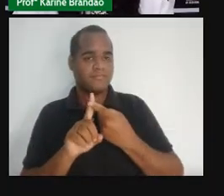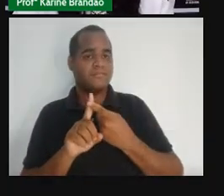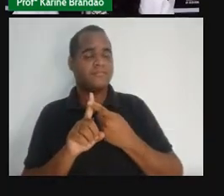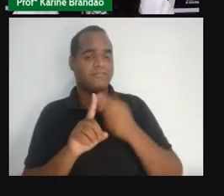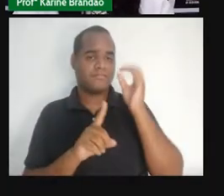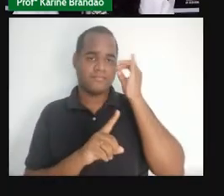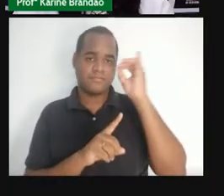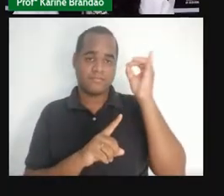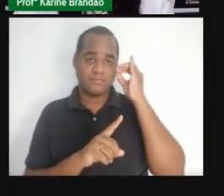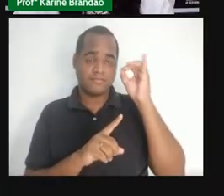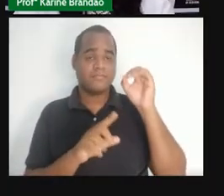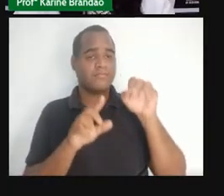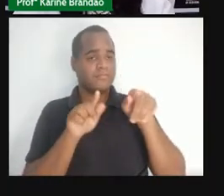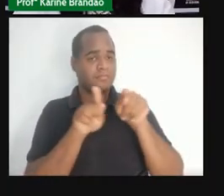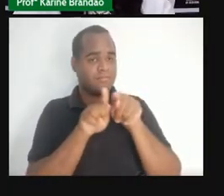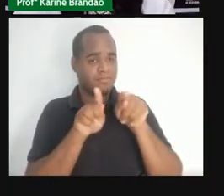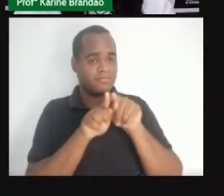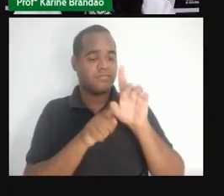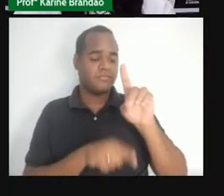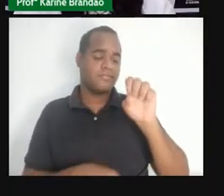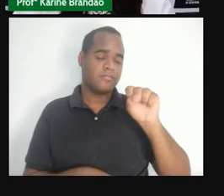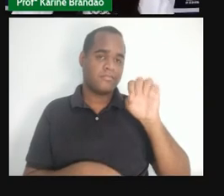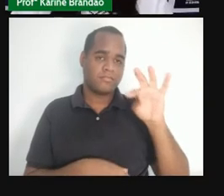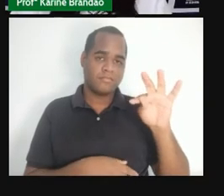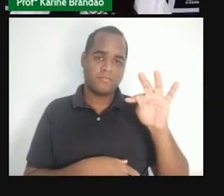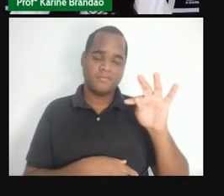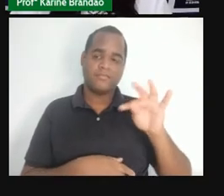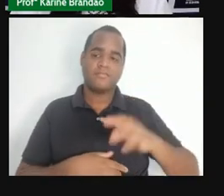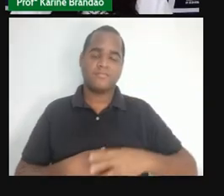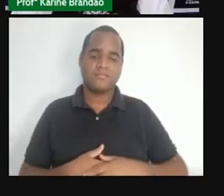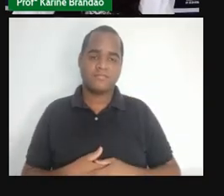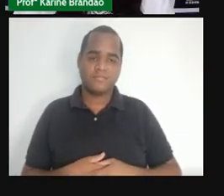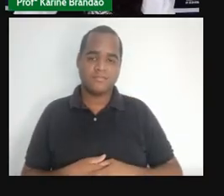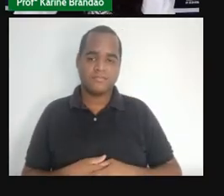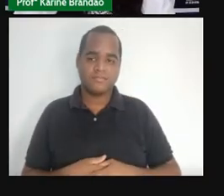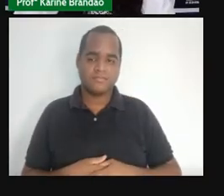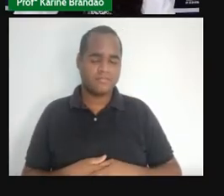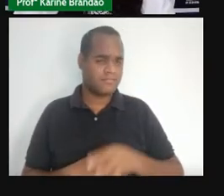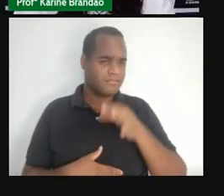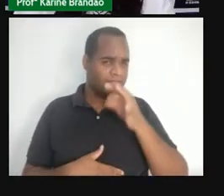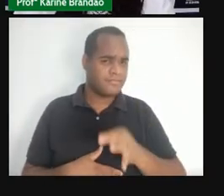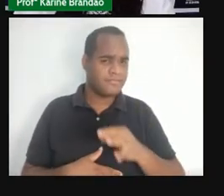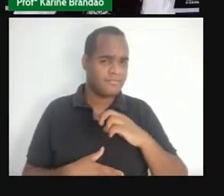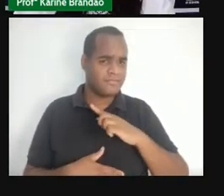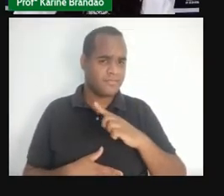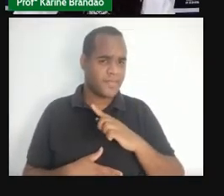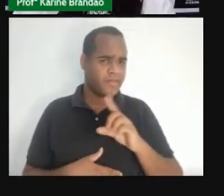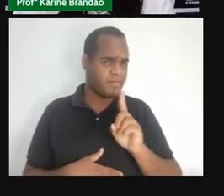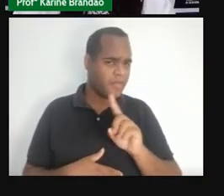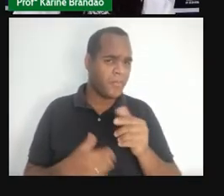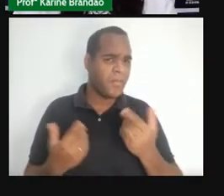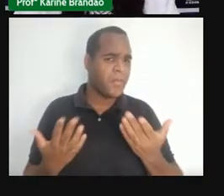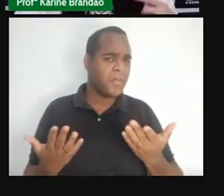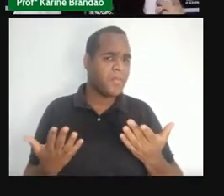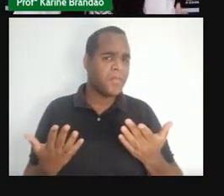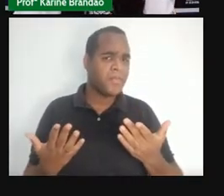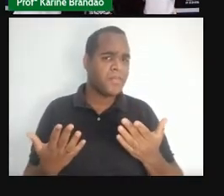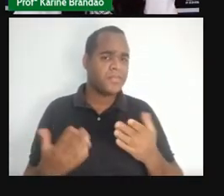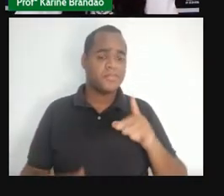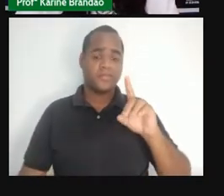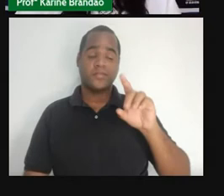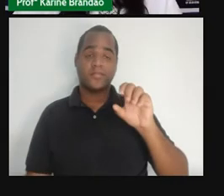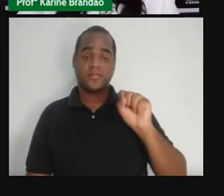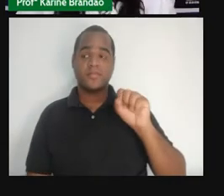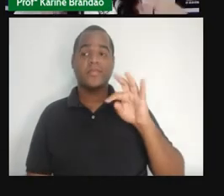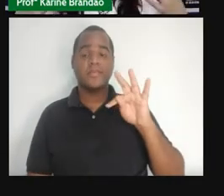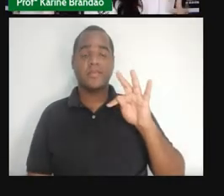eficaz na prevenção contra DSTs. É, tem certeza? Será? Acho que não, né? Porque o que a gente viu,